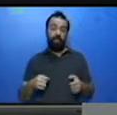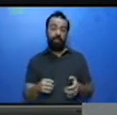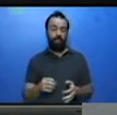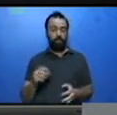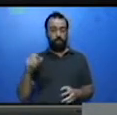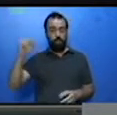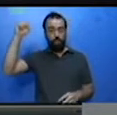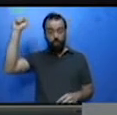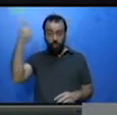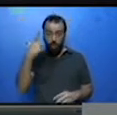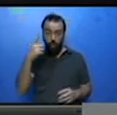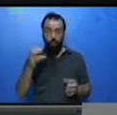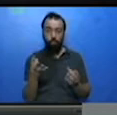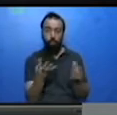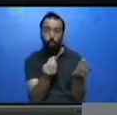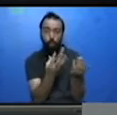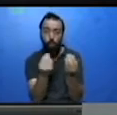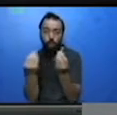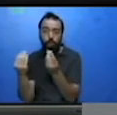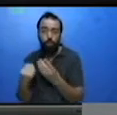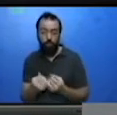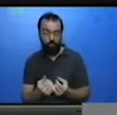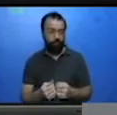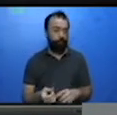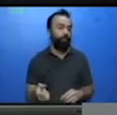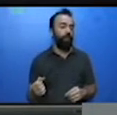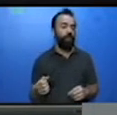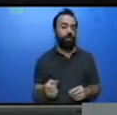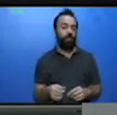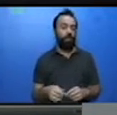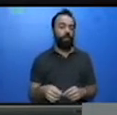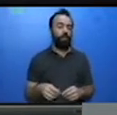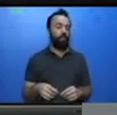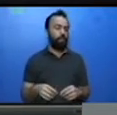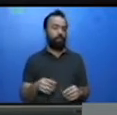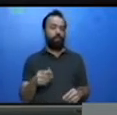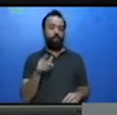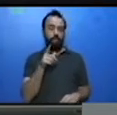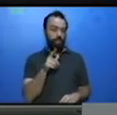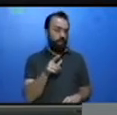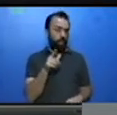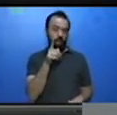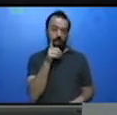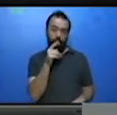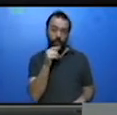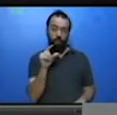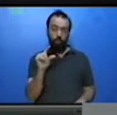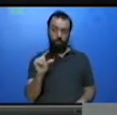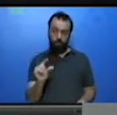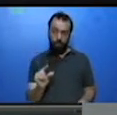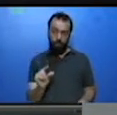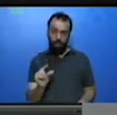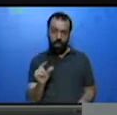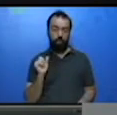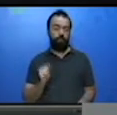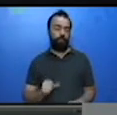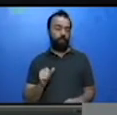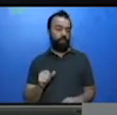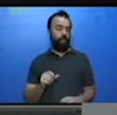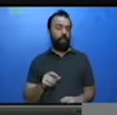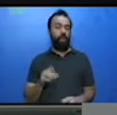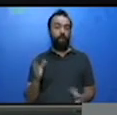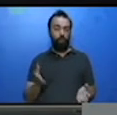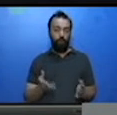pouca água. E o manjericão? Muito sol e bastante água.